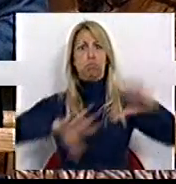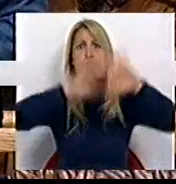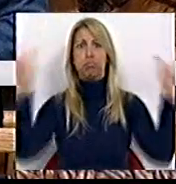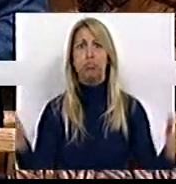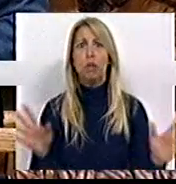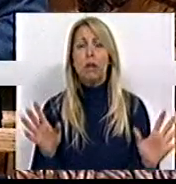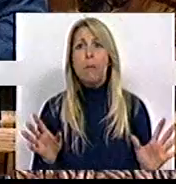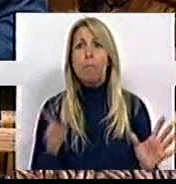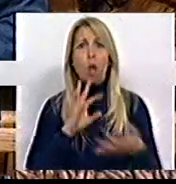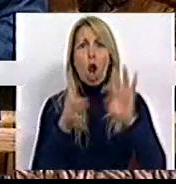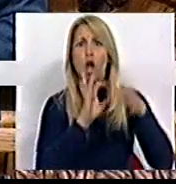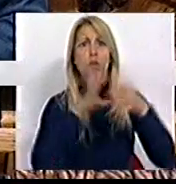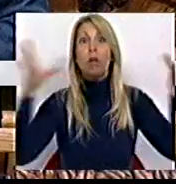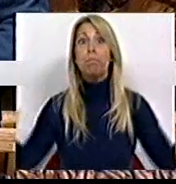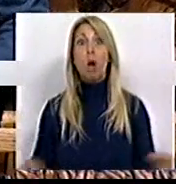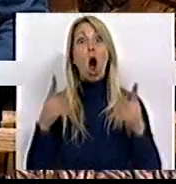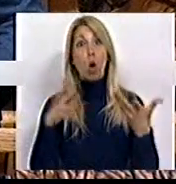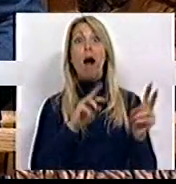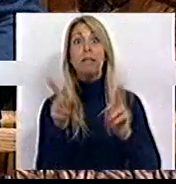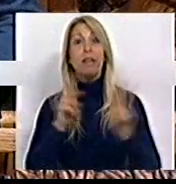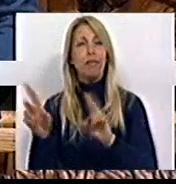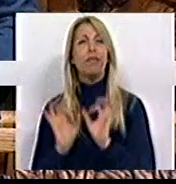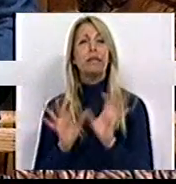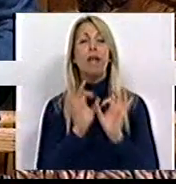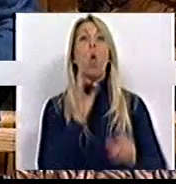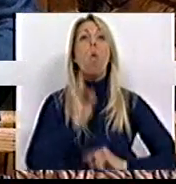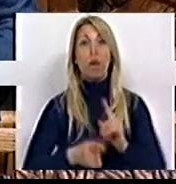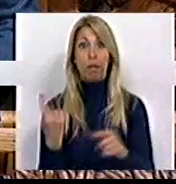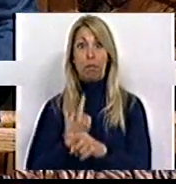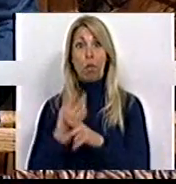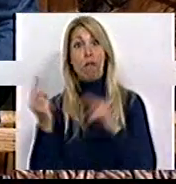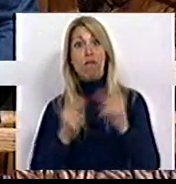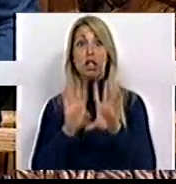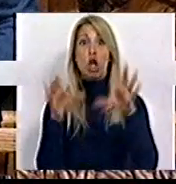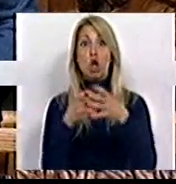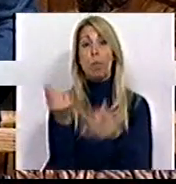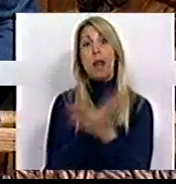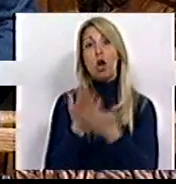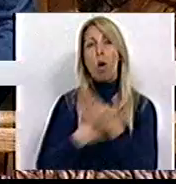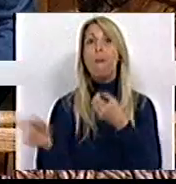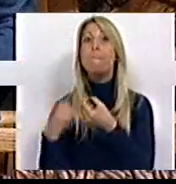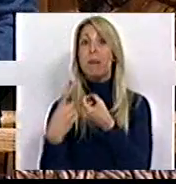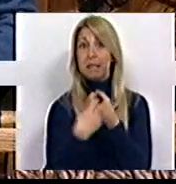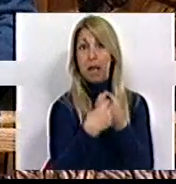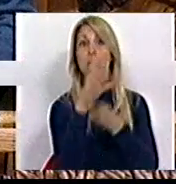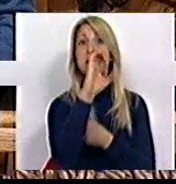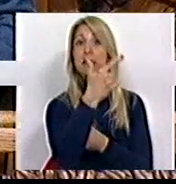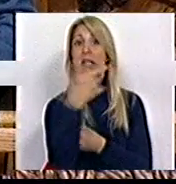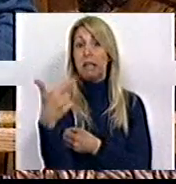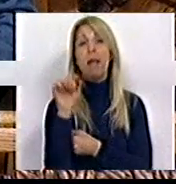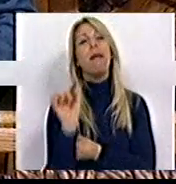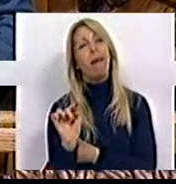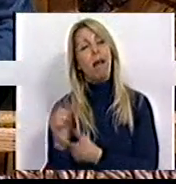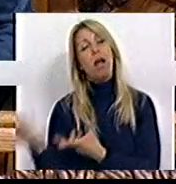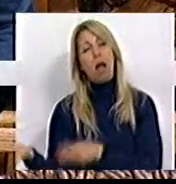alternativas tinham em comum era o facto de serem produtos financeiros de grupos económicos parceiros do CTT e que assim